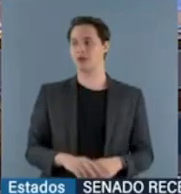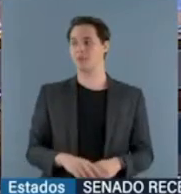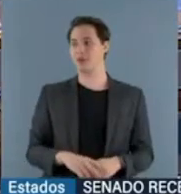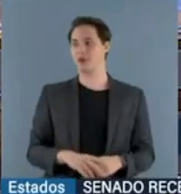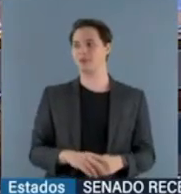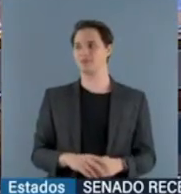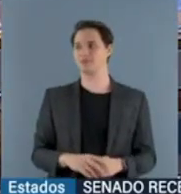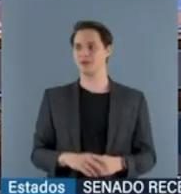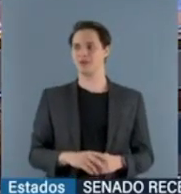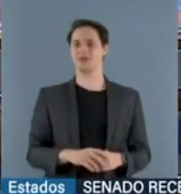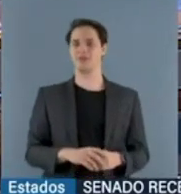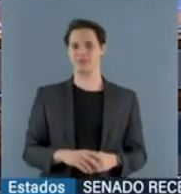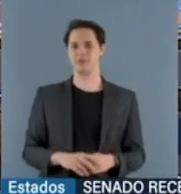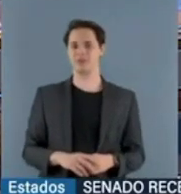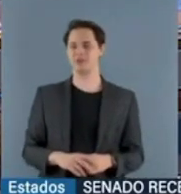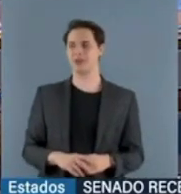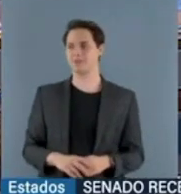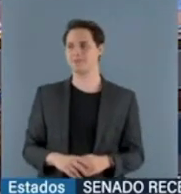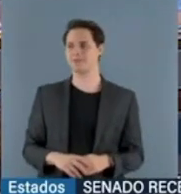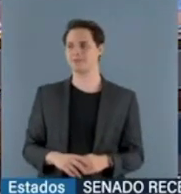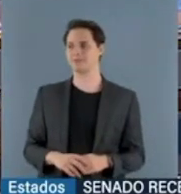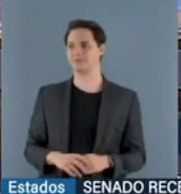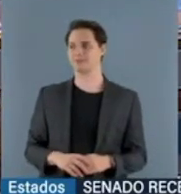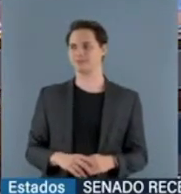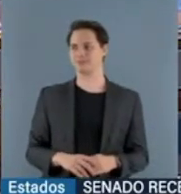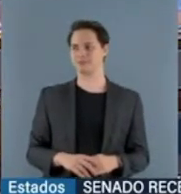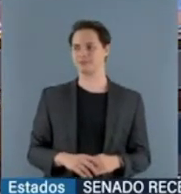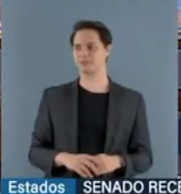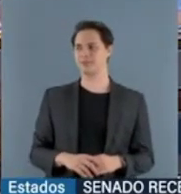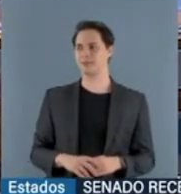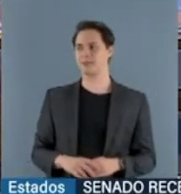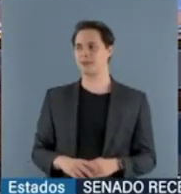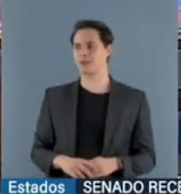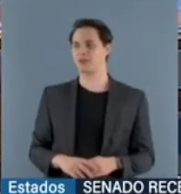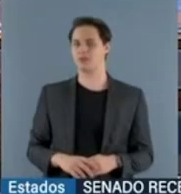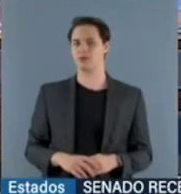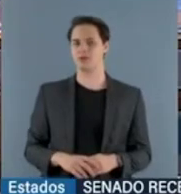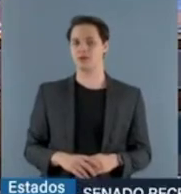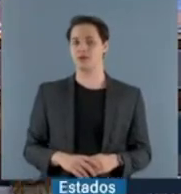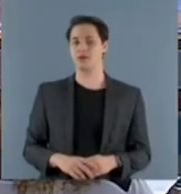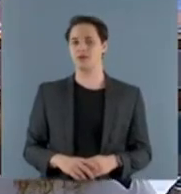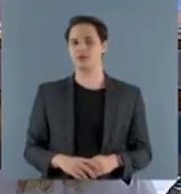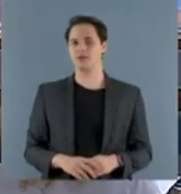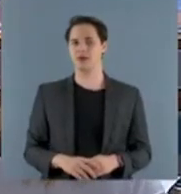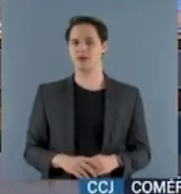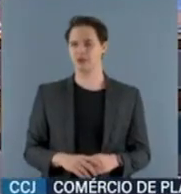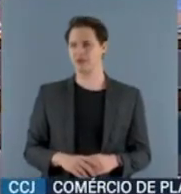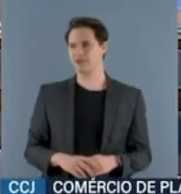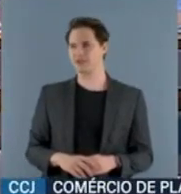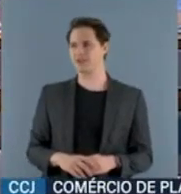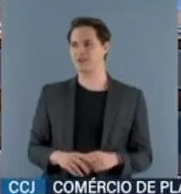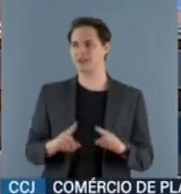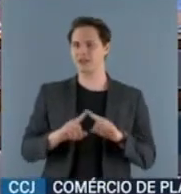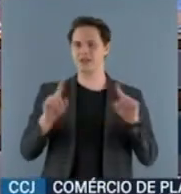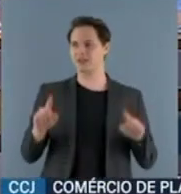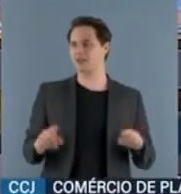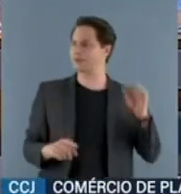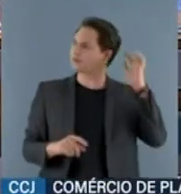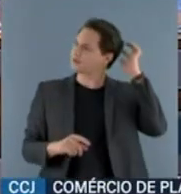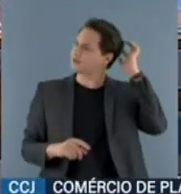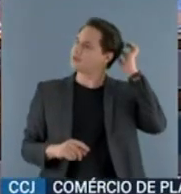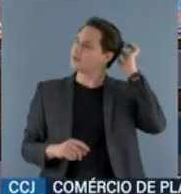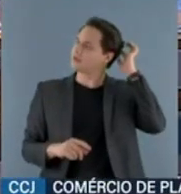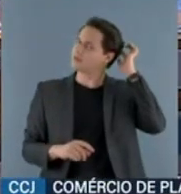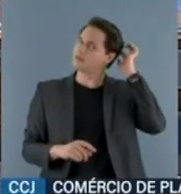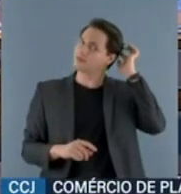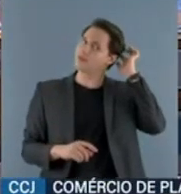Antes de formular alguns questionamentos ao ex-comandante coronel Fábio Augusto Veira, eu